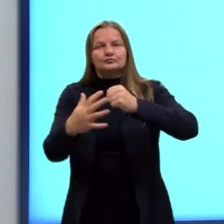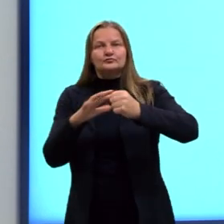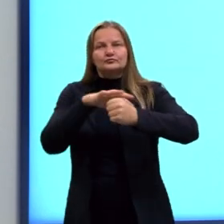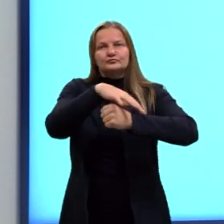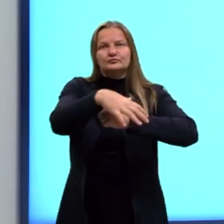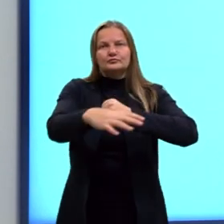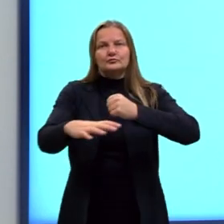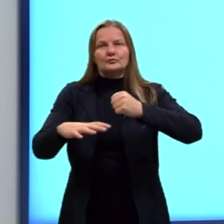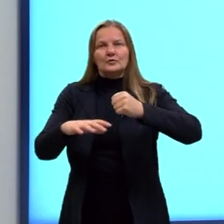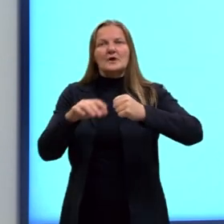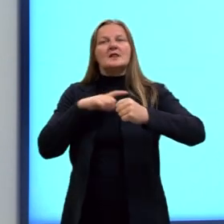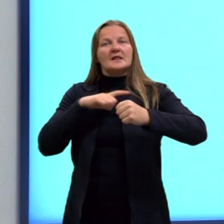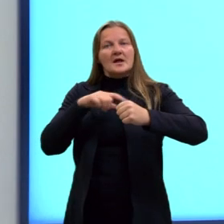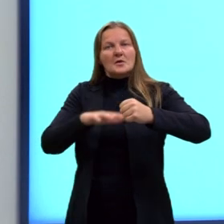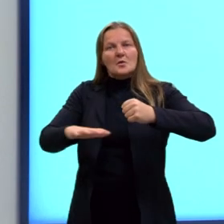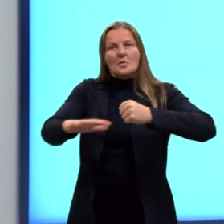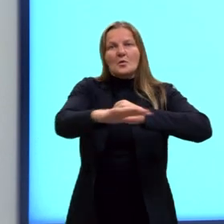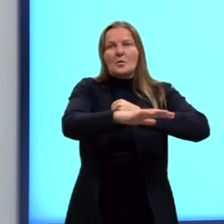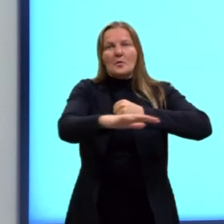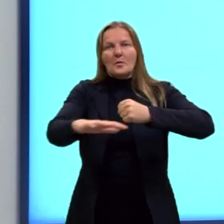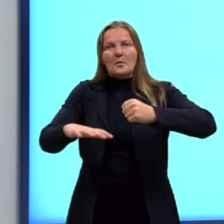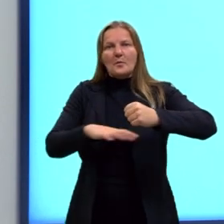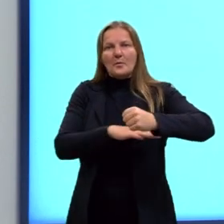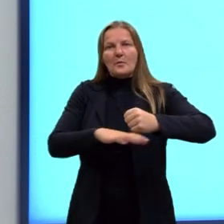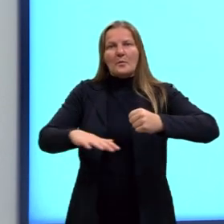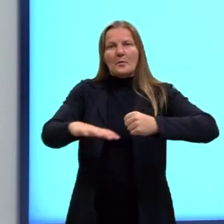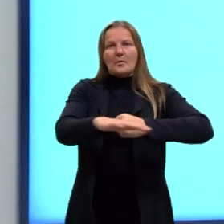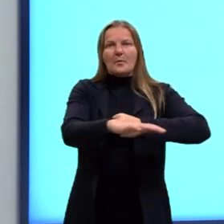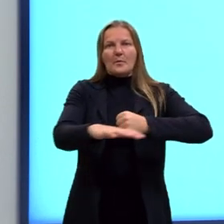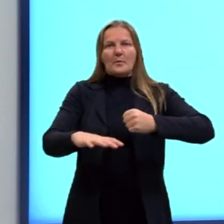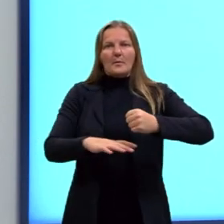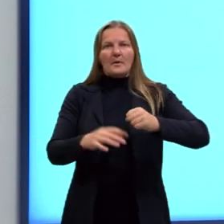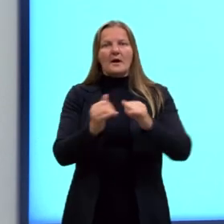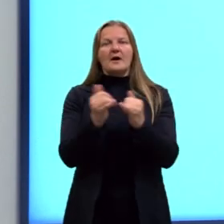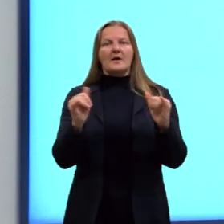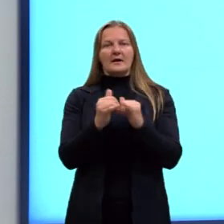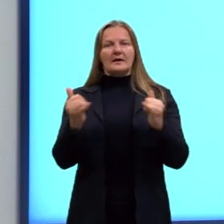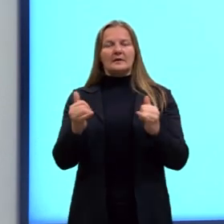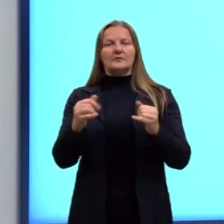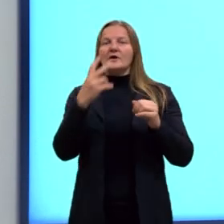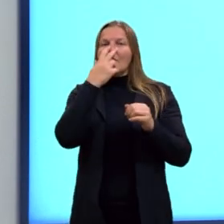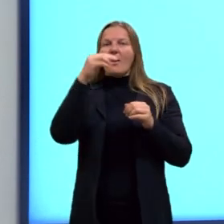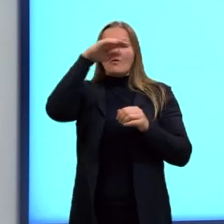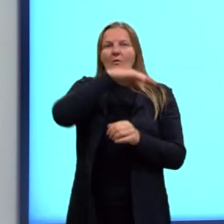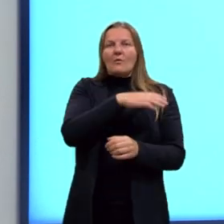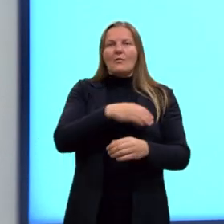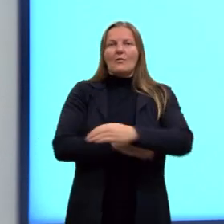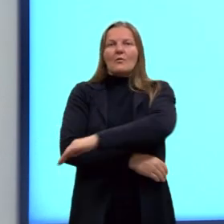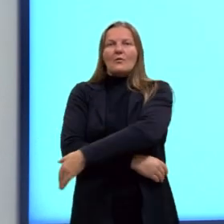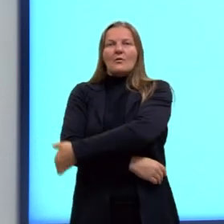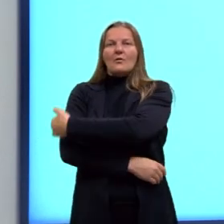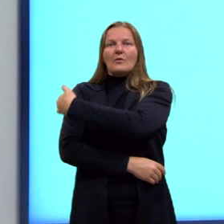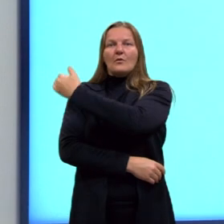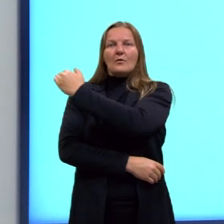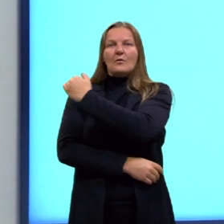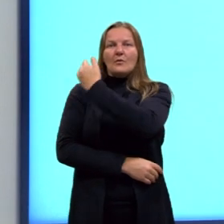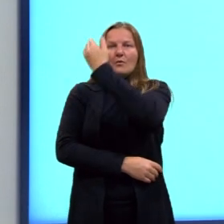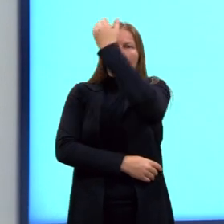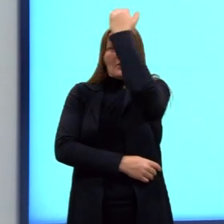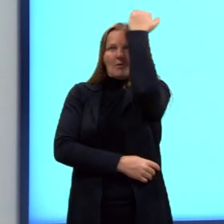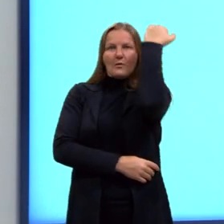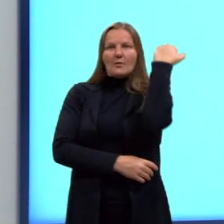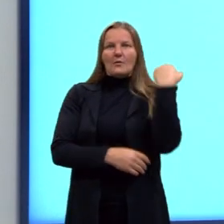preenchido por um campo elétrico. Que seria uma aura energética que se estende pelo espaço.